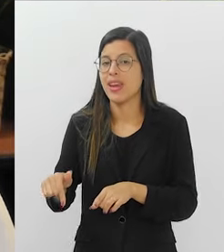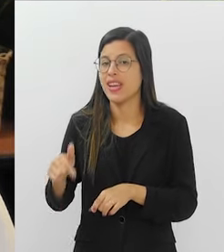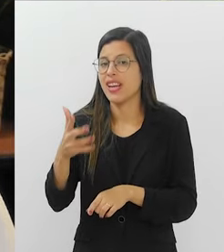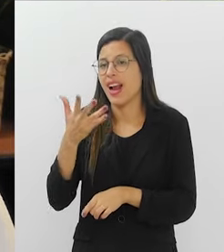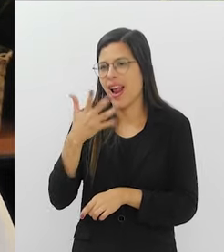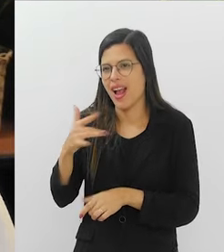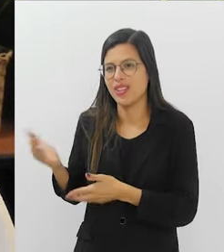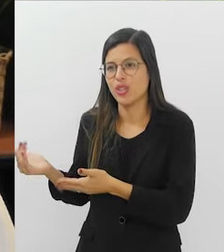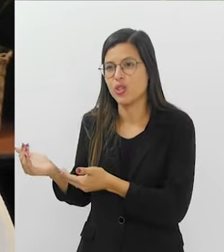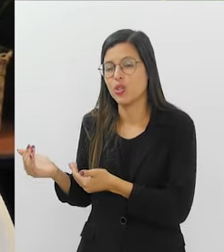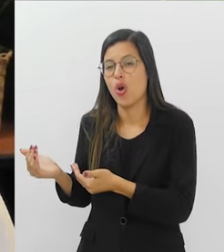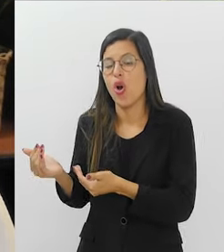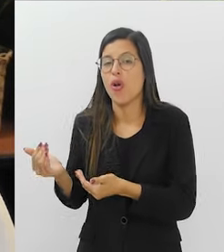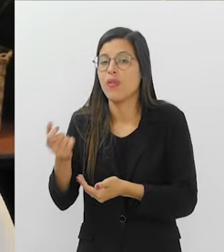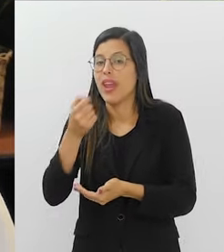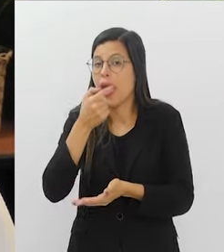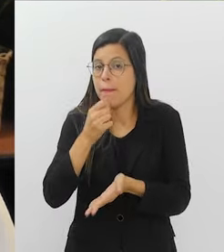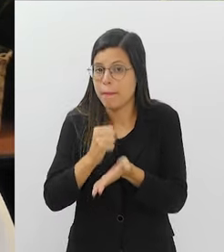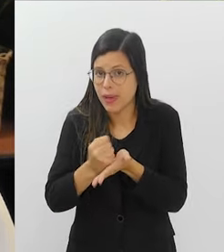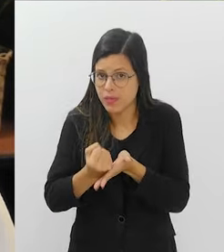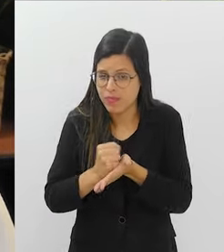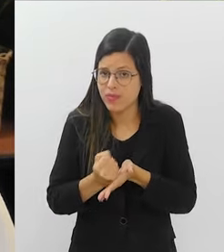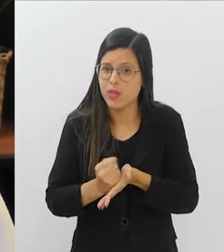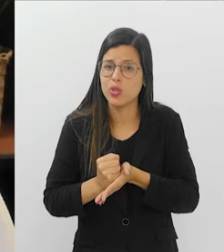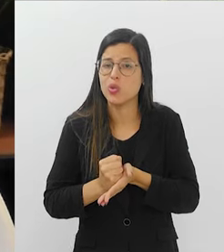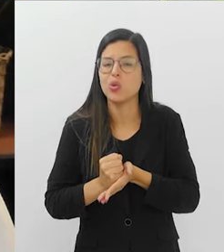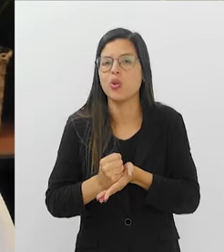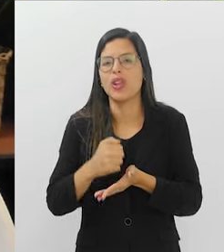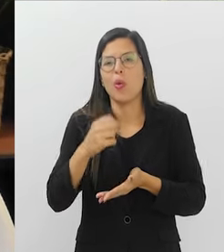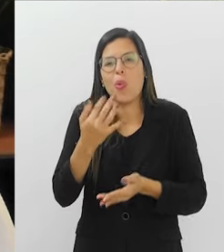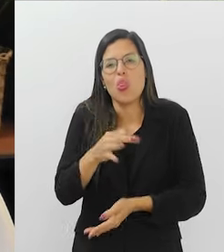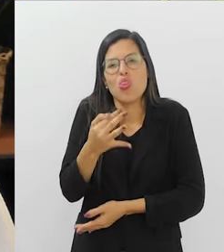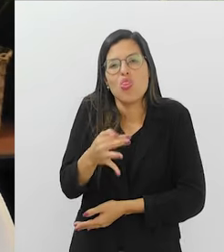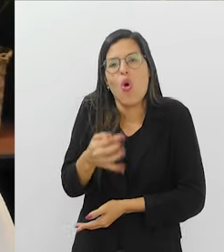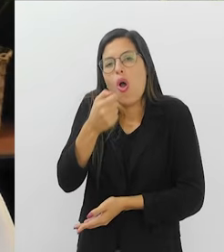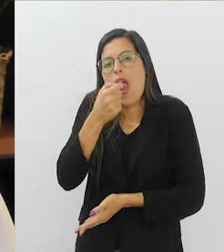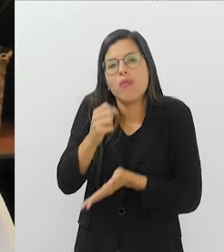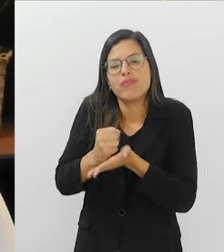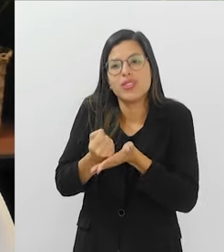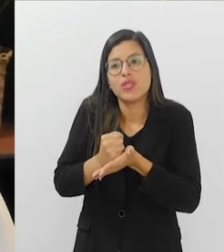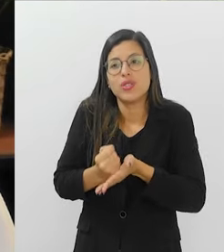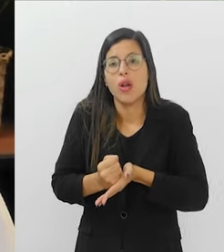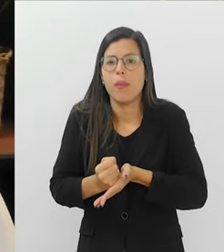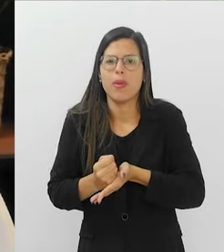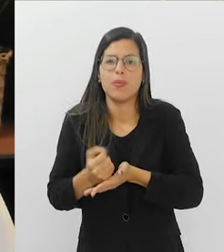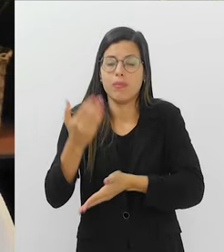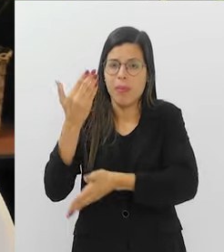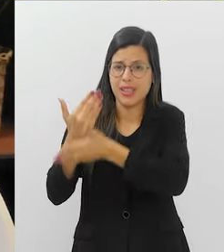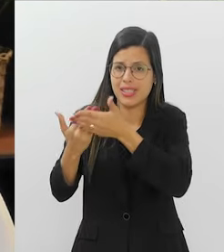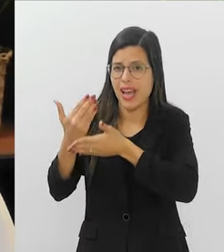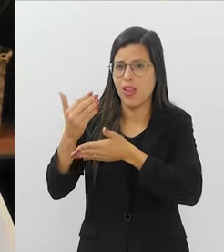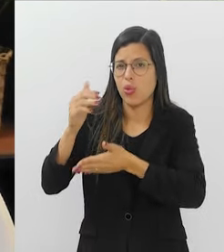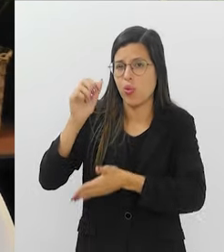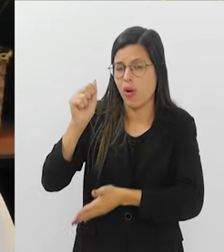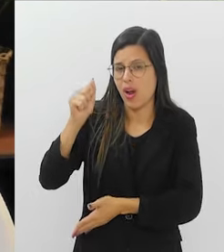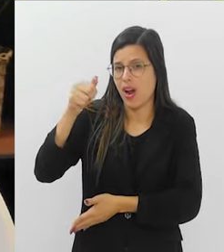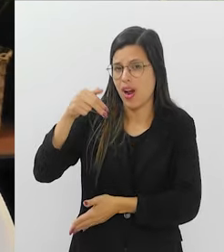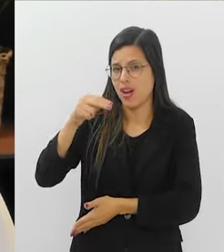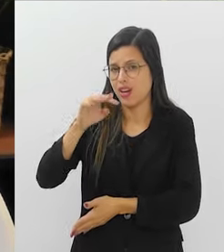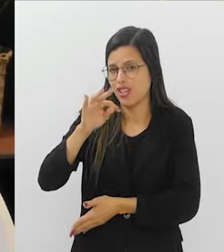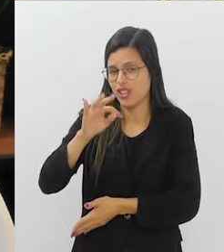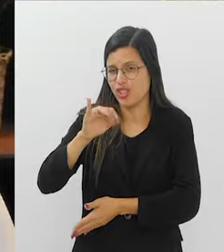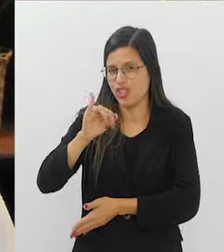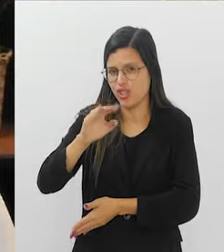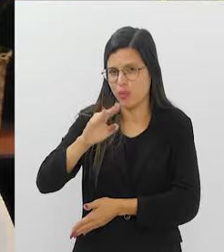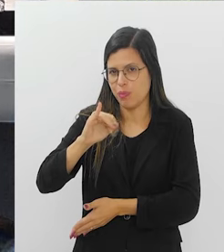Tomou muito antibiótico, né? Qualquer dor de garganta, qualquer sinusite, você toma antibiótico. Antigamente, a gente tomava antibiótico uma vez a cada